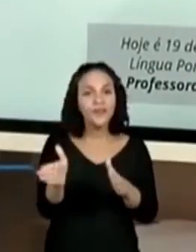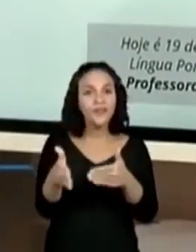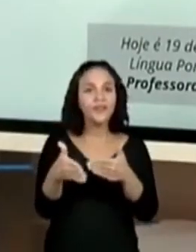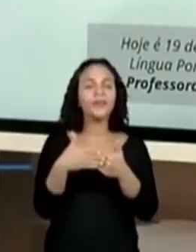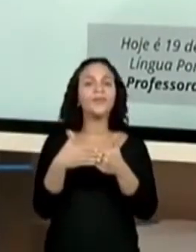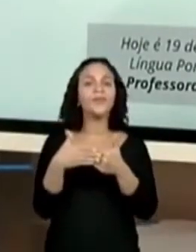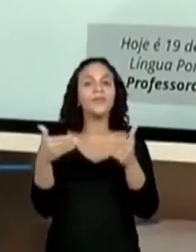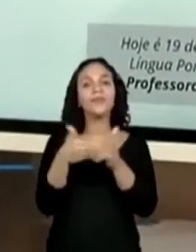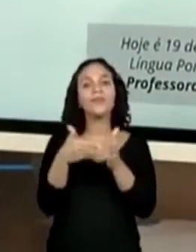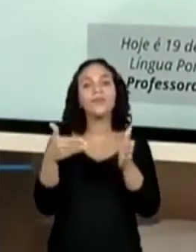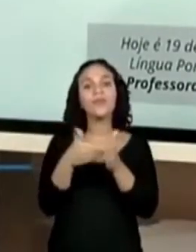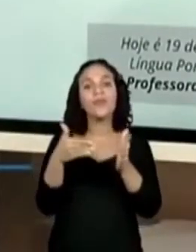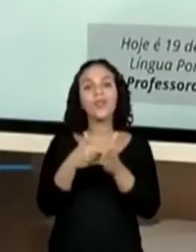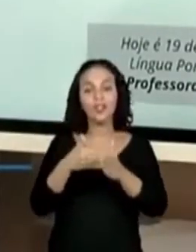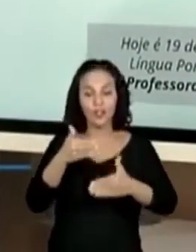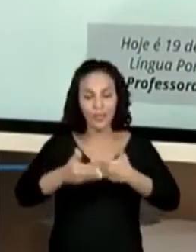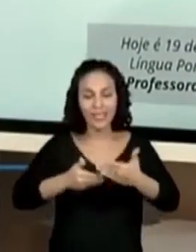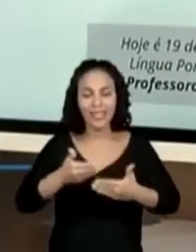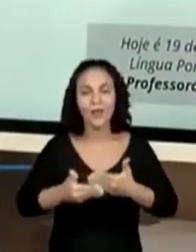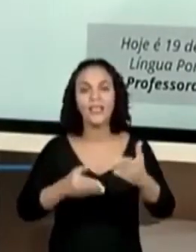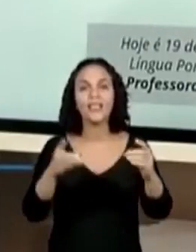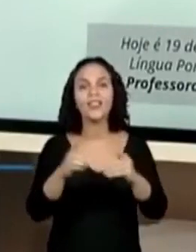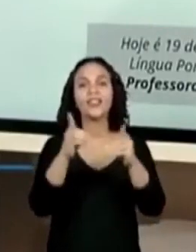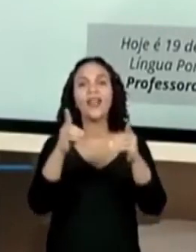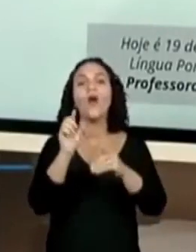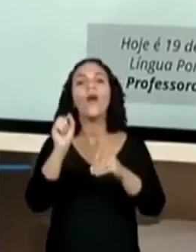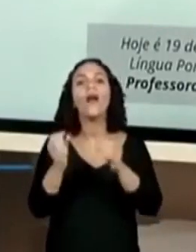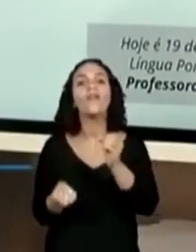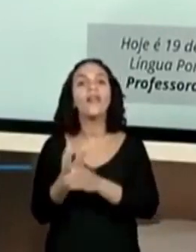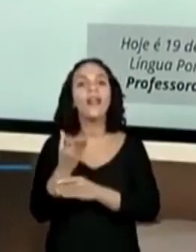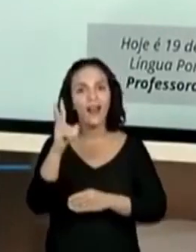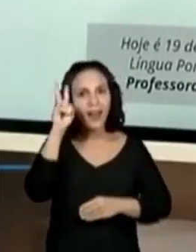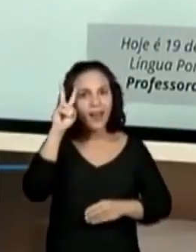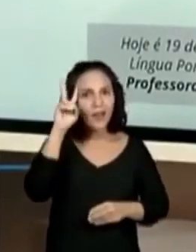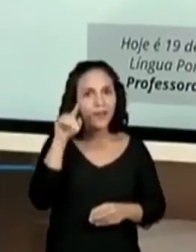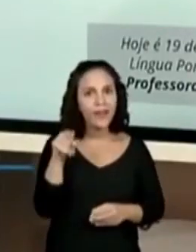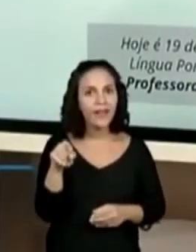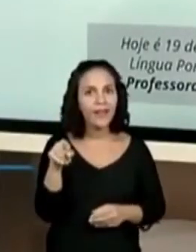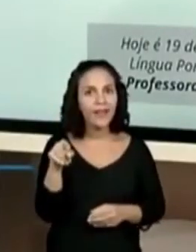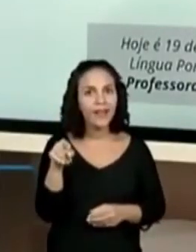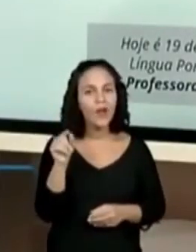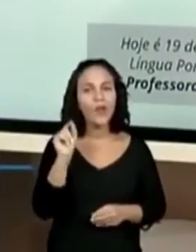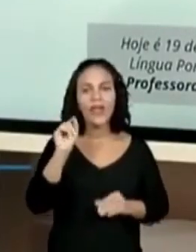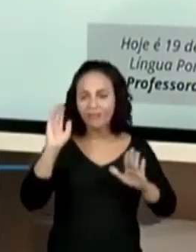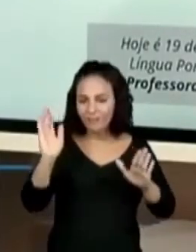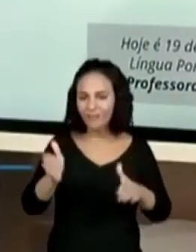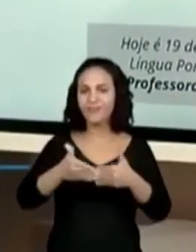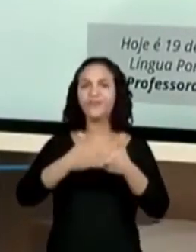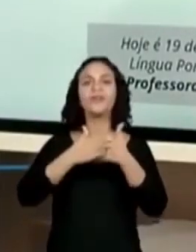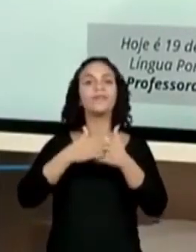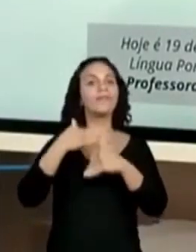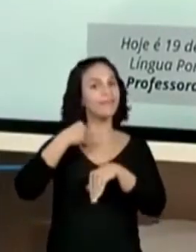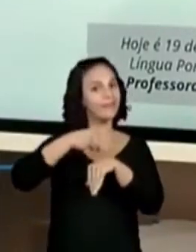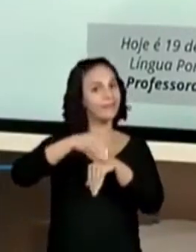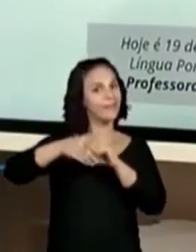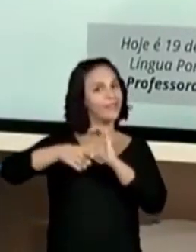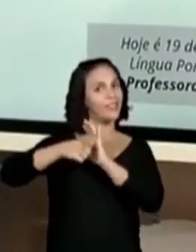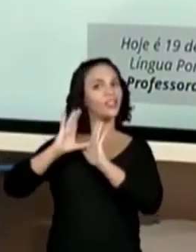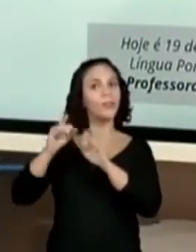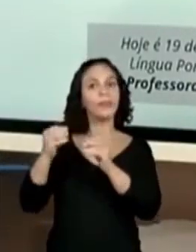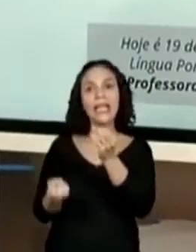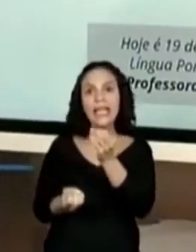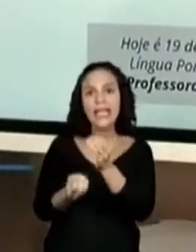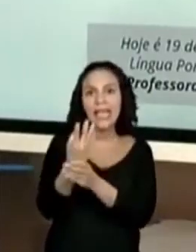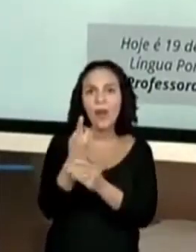da nossa sequência didática? O que é que nós vamos fazer para fechar essa sequência? A gente tem que montar